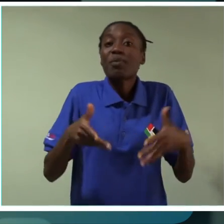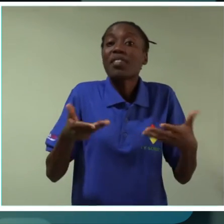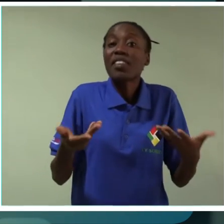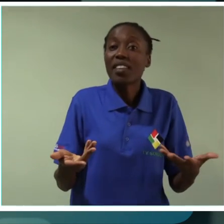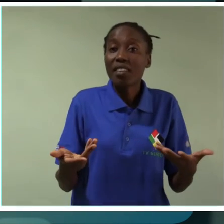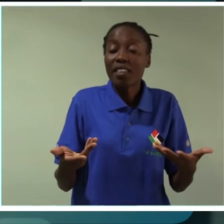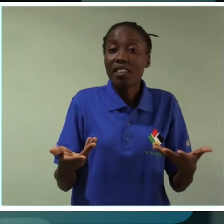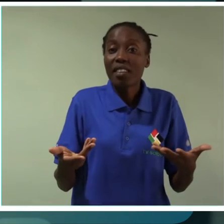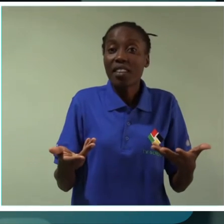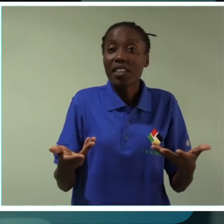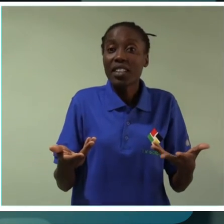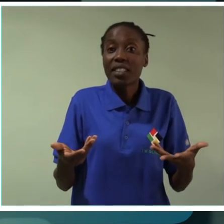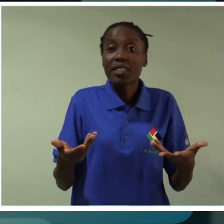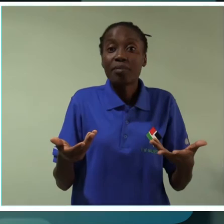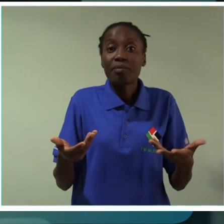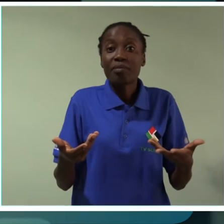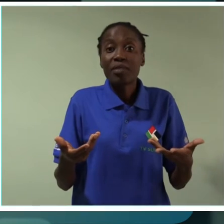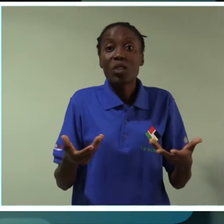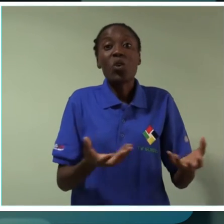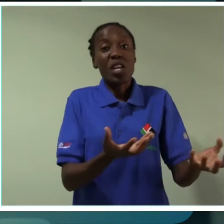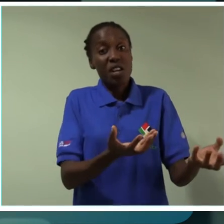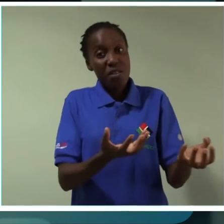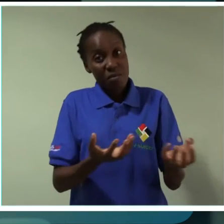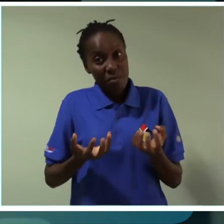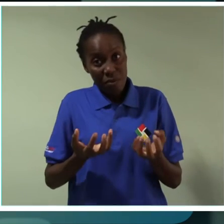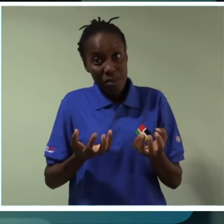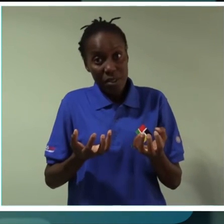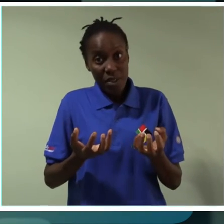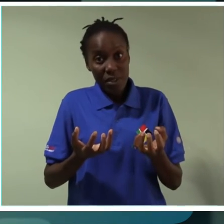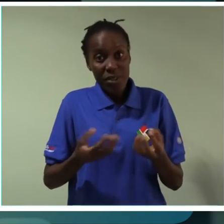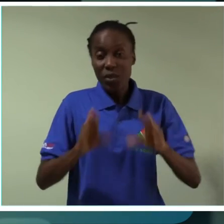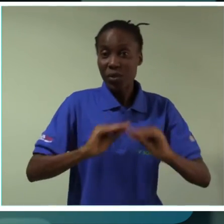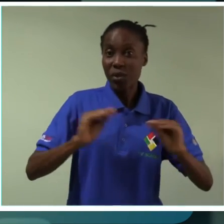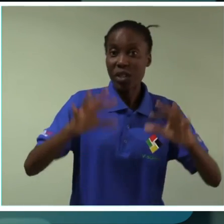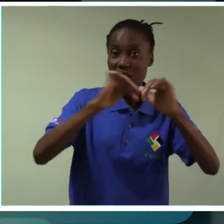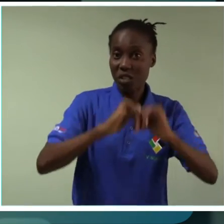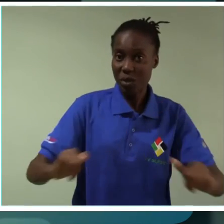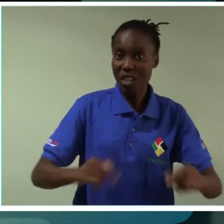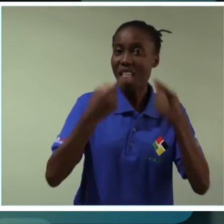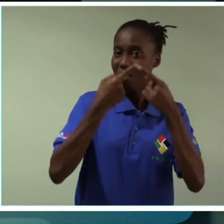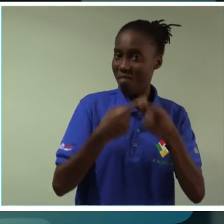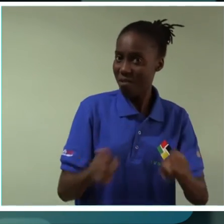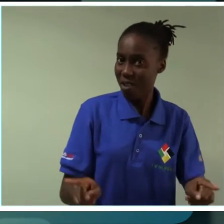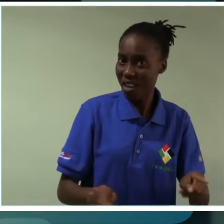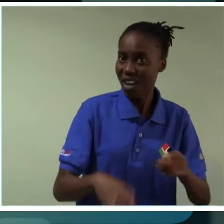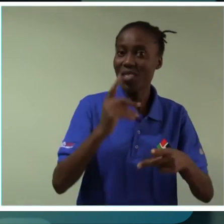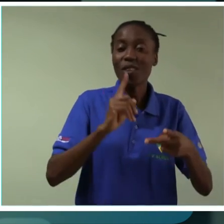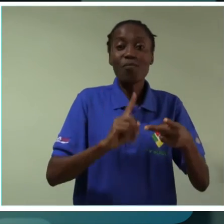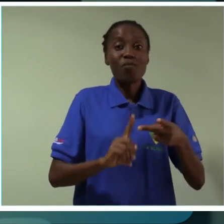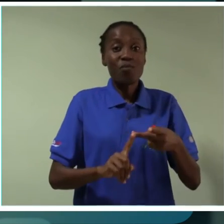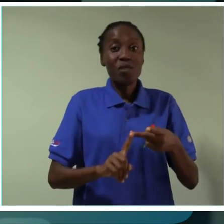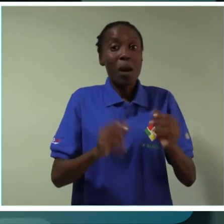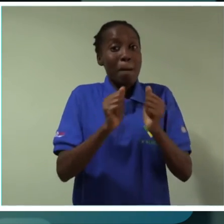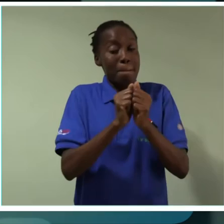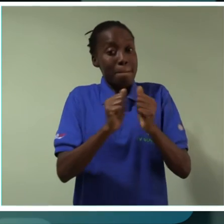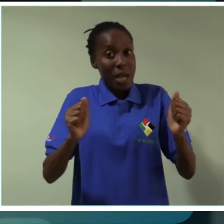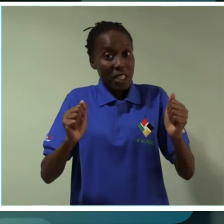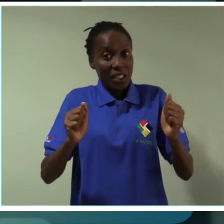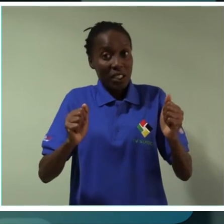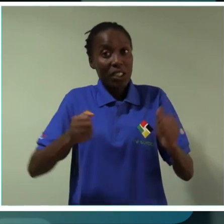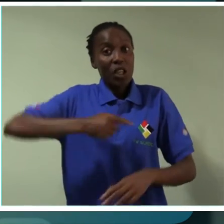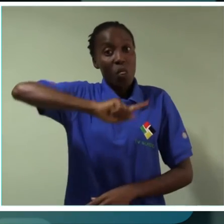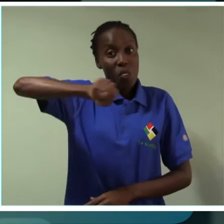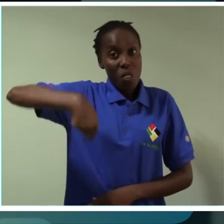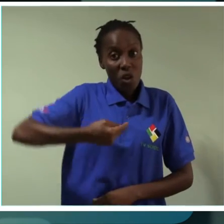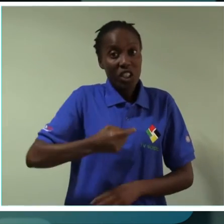as necessidades educativas especiais são diferentes, mas é algo